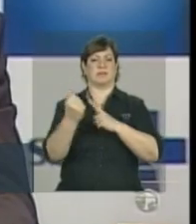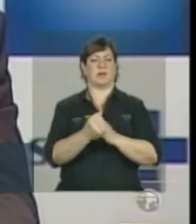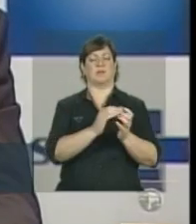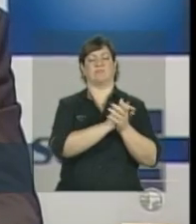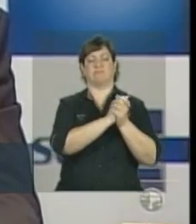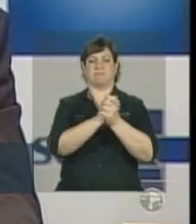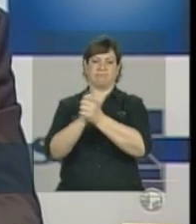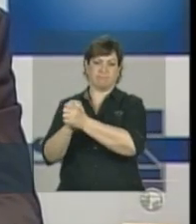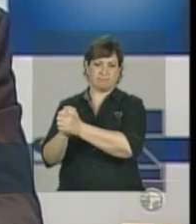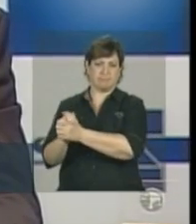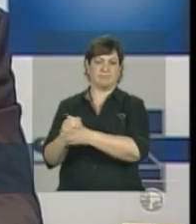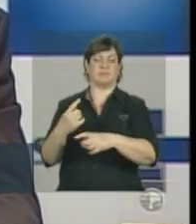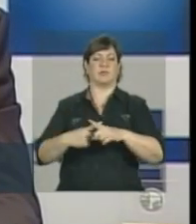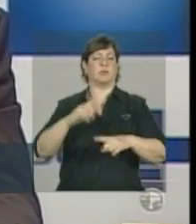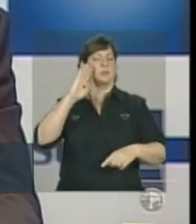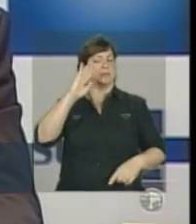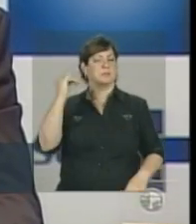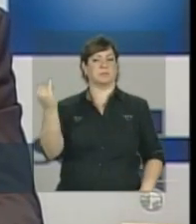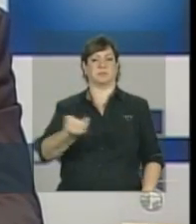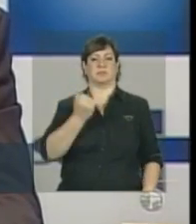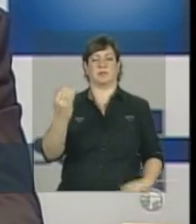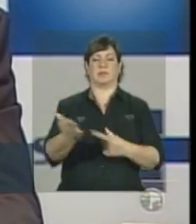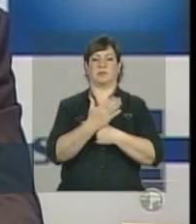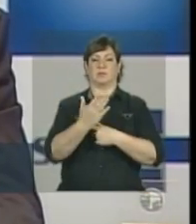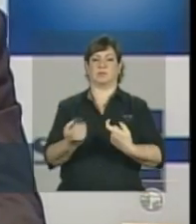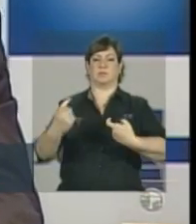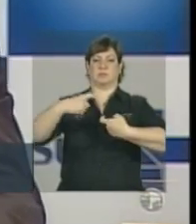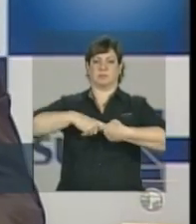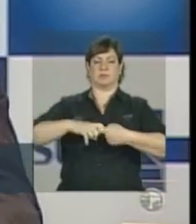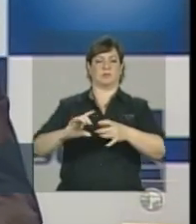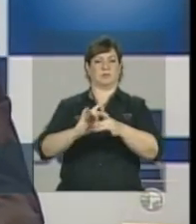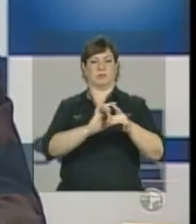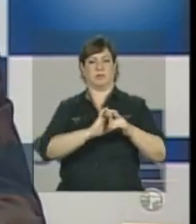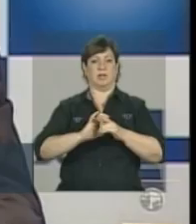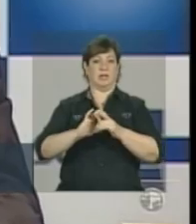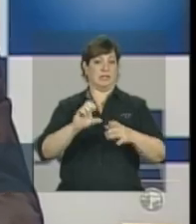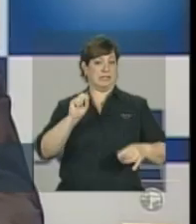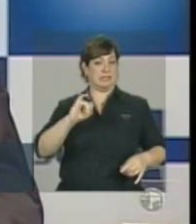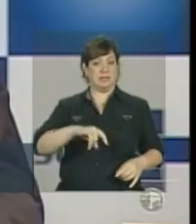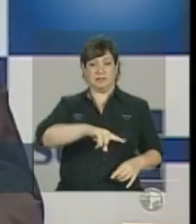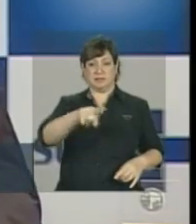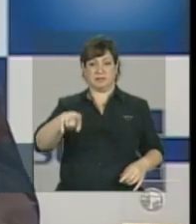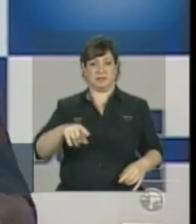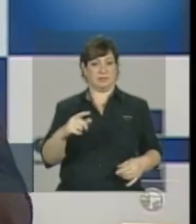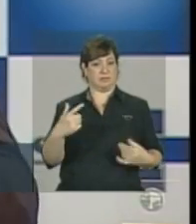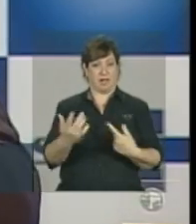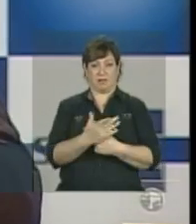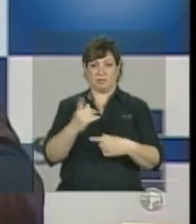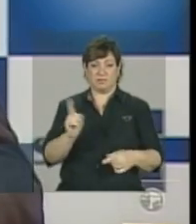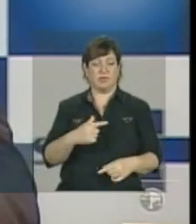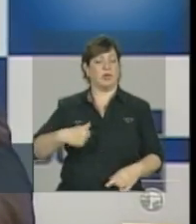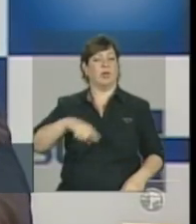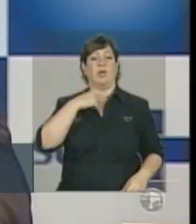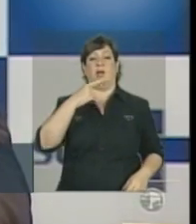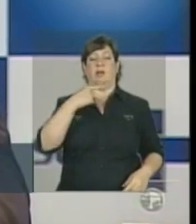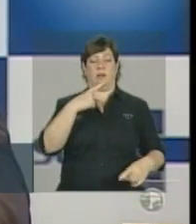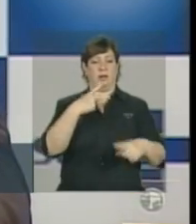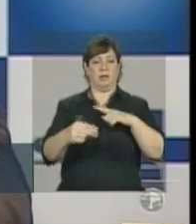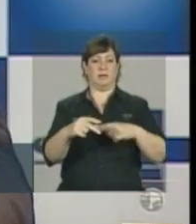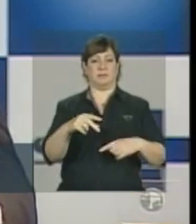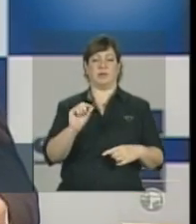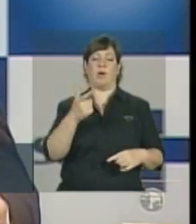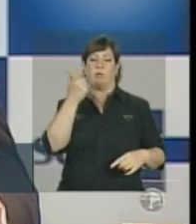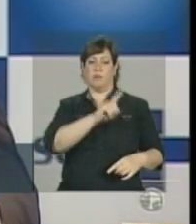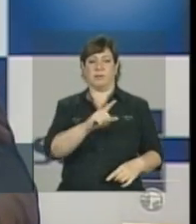que tem sido fundamentais para essa parceria, sem os quais nós não vamos atingir as metas que nós queremos atingir.